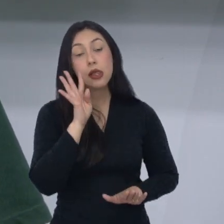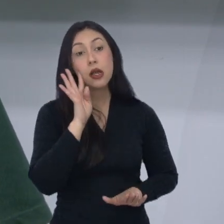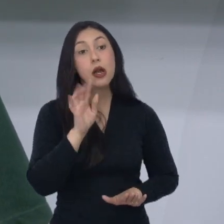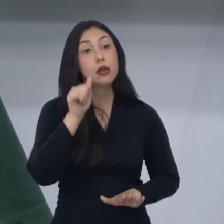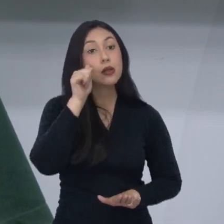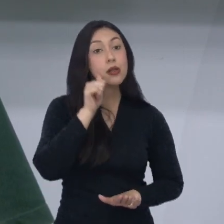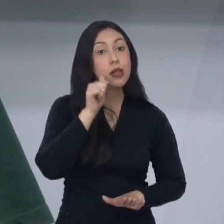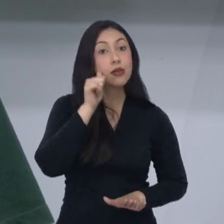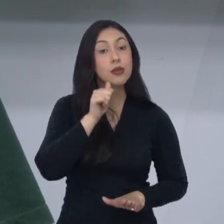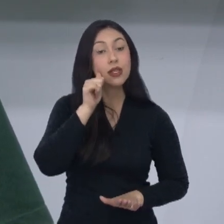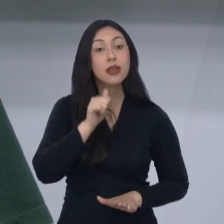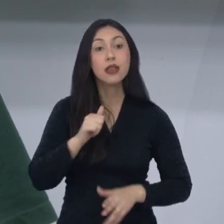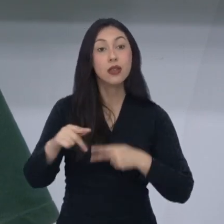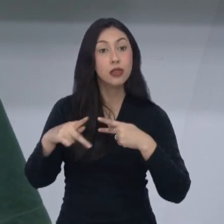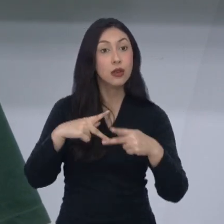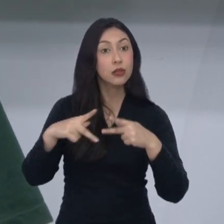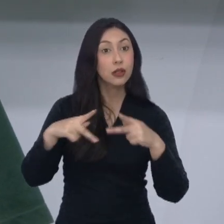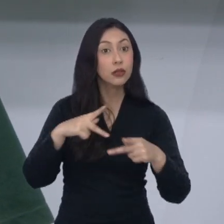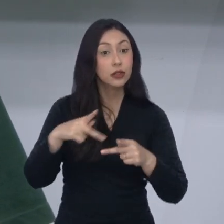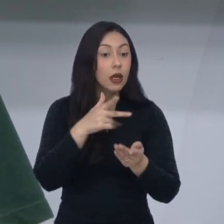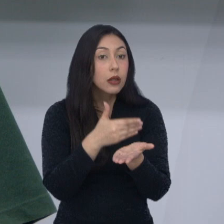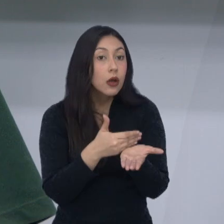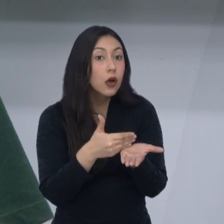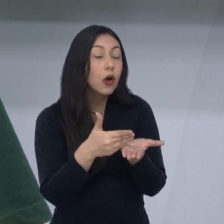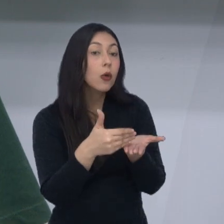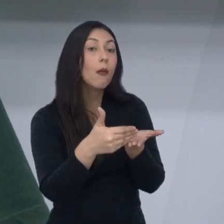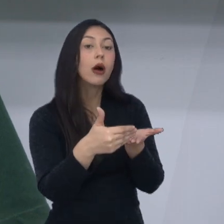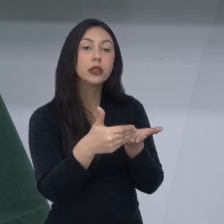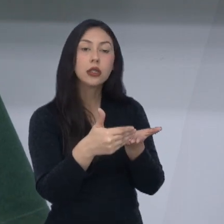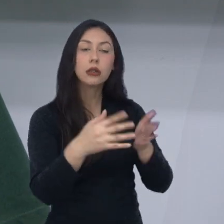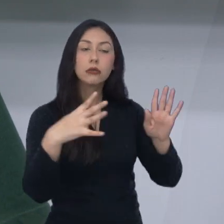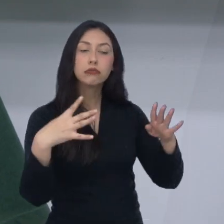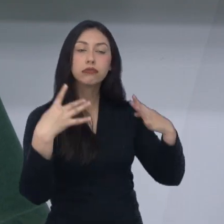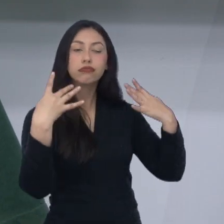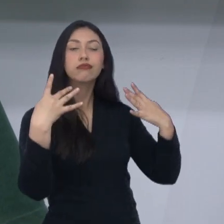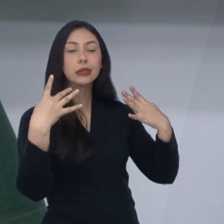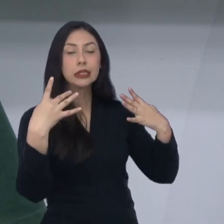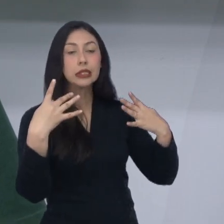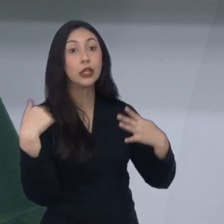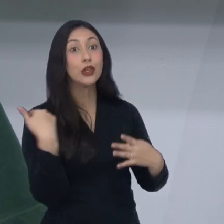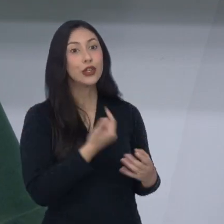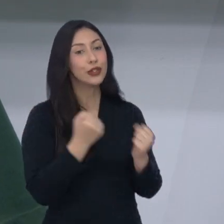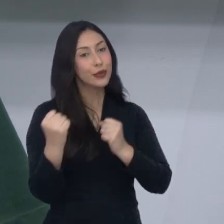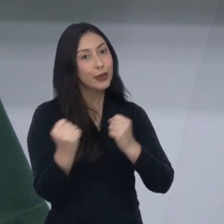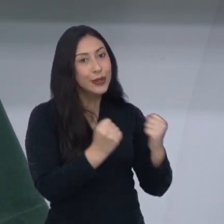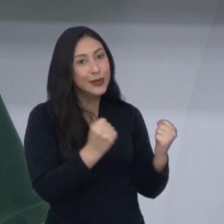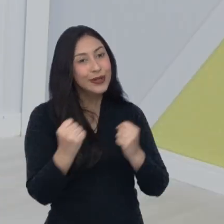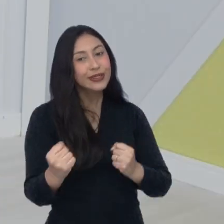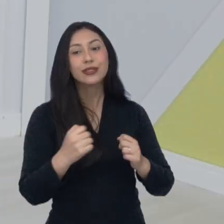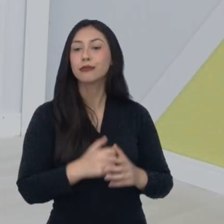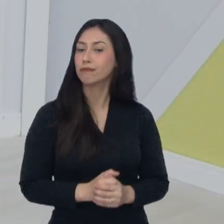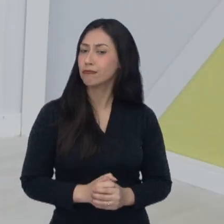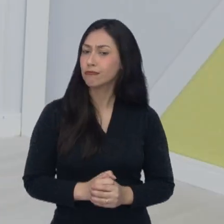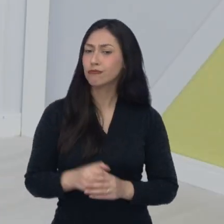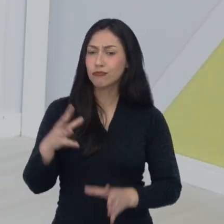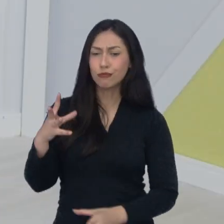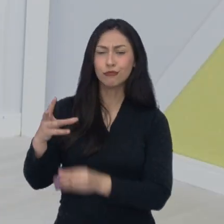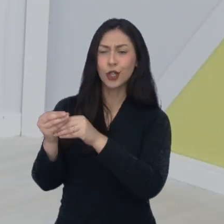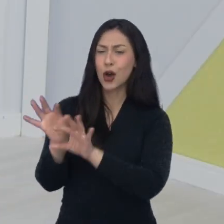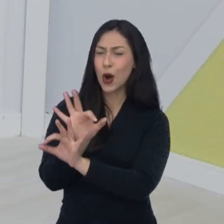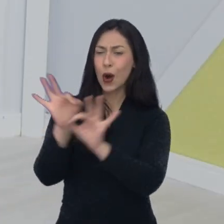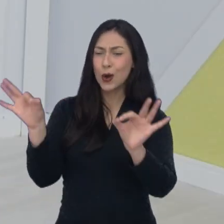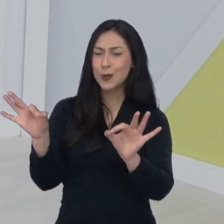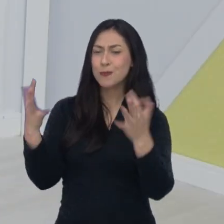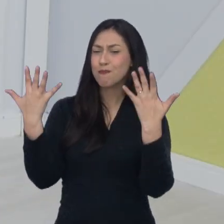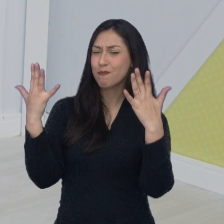meninas da Águia do Vale, né, que estão querendo iniciar a carreira, ter uma visibilidade legal. A gente fica aqui na torcida por elas. Paulito, que pontual, você é demais.